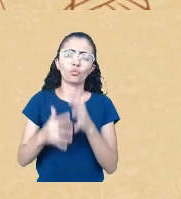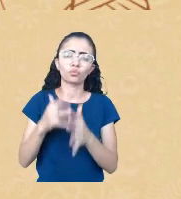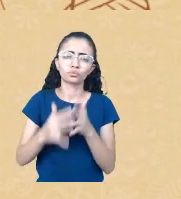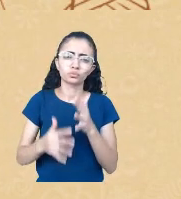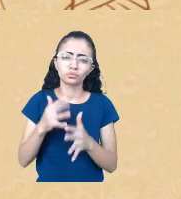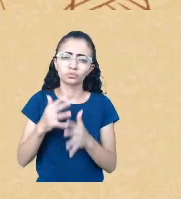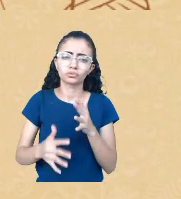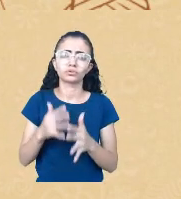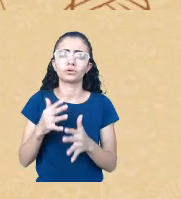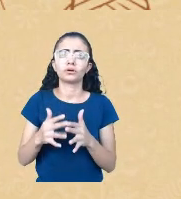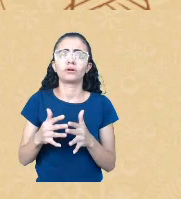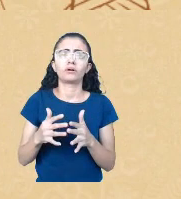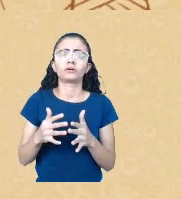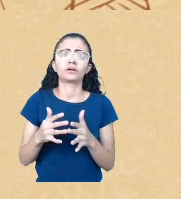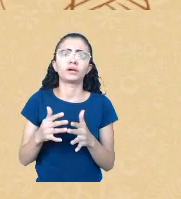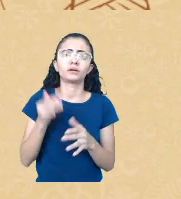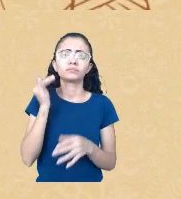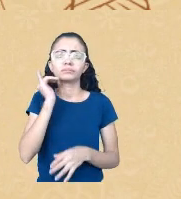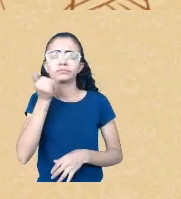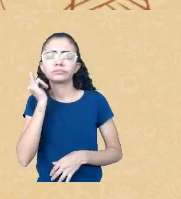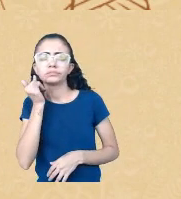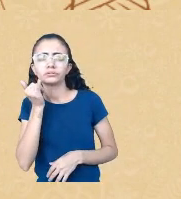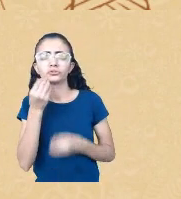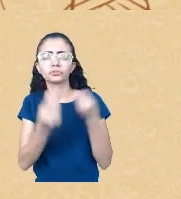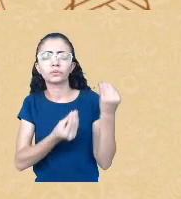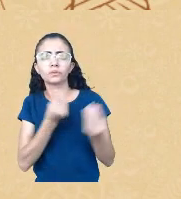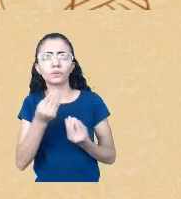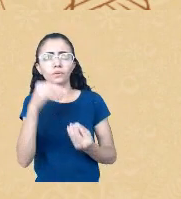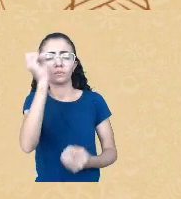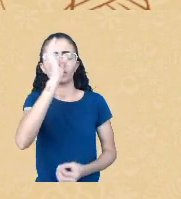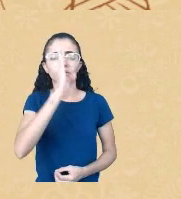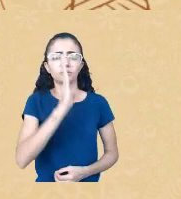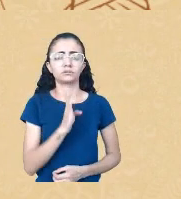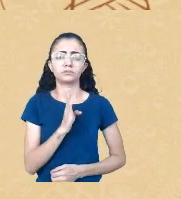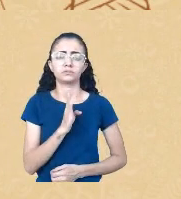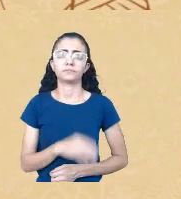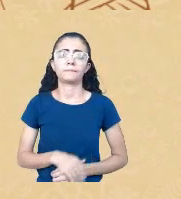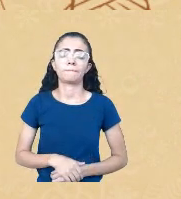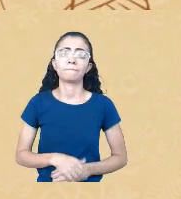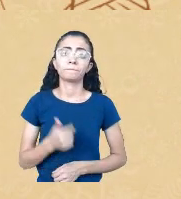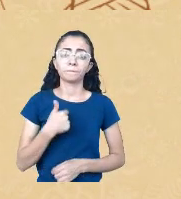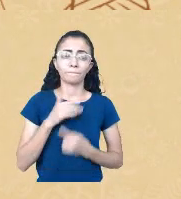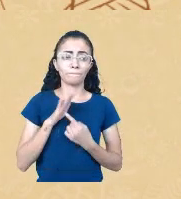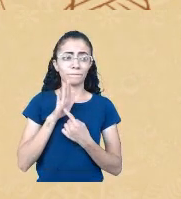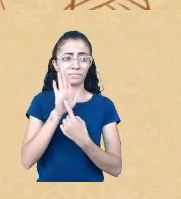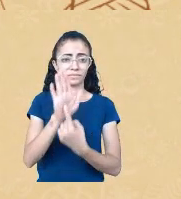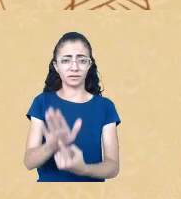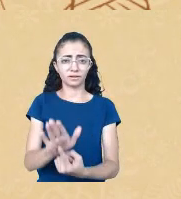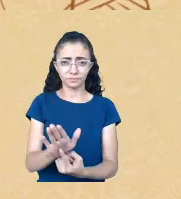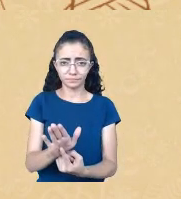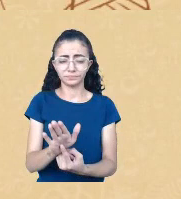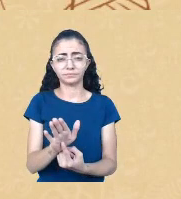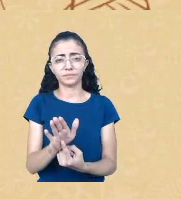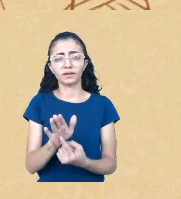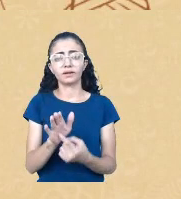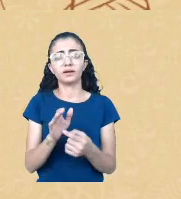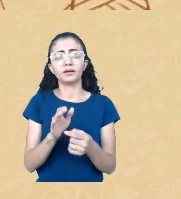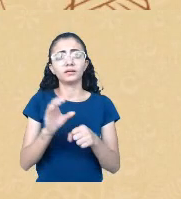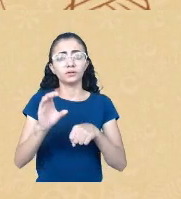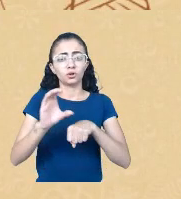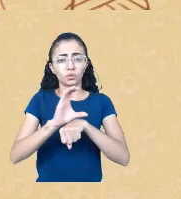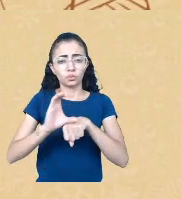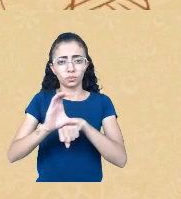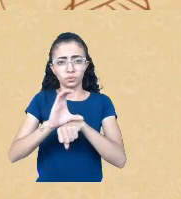narrativa do brasileiro. E aqui eu queria pontuar, né, que a partir da Constituição de 88, nós